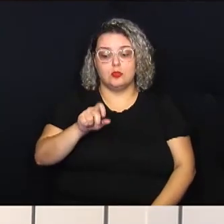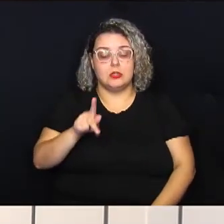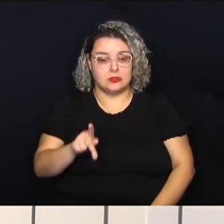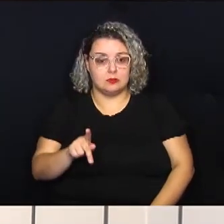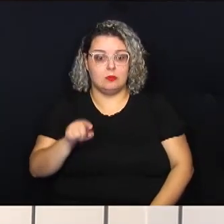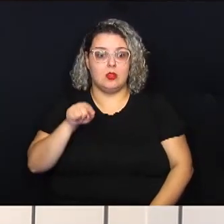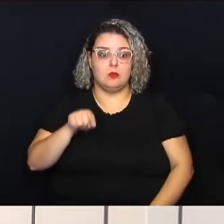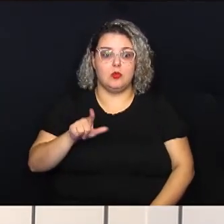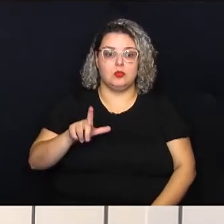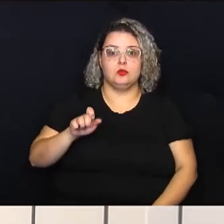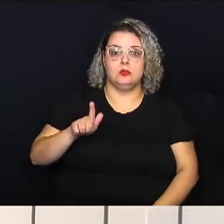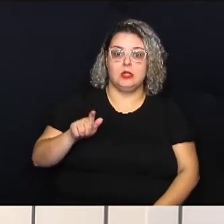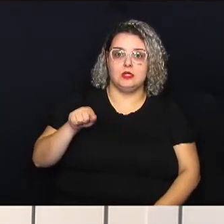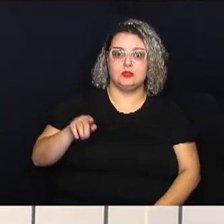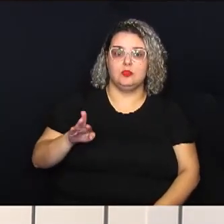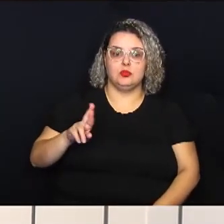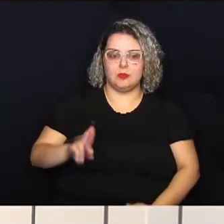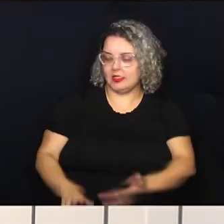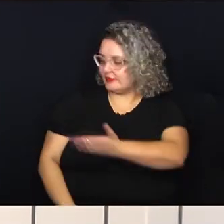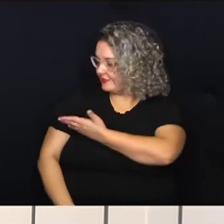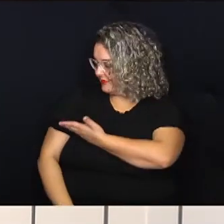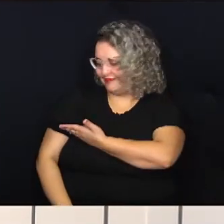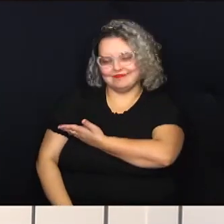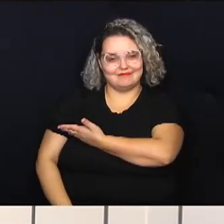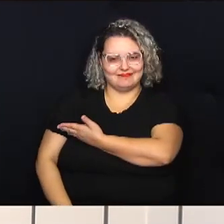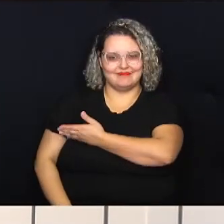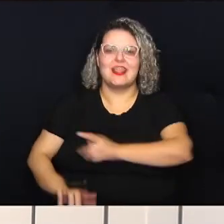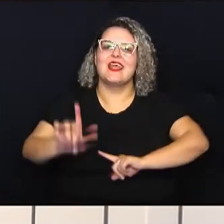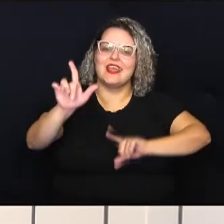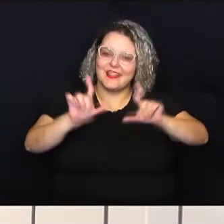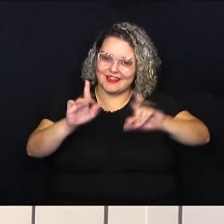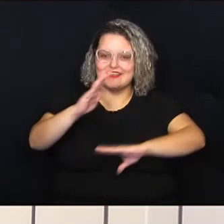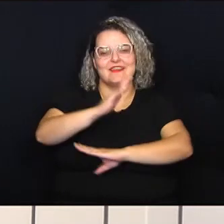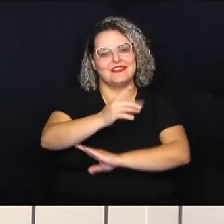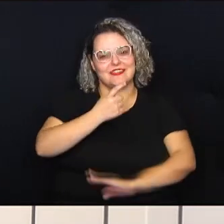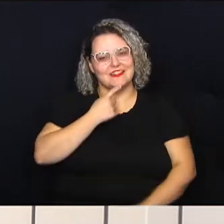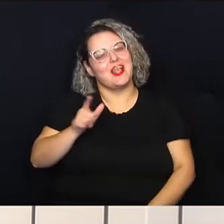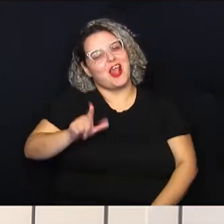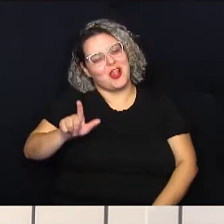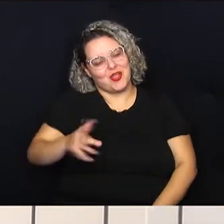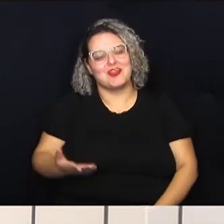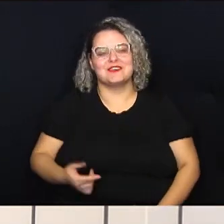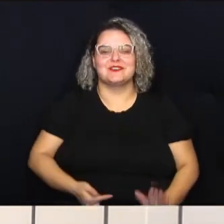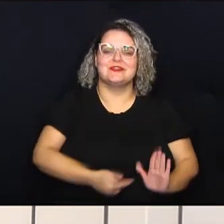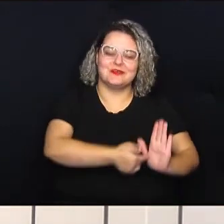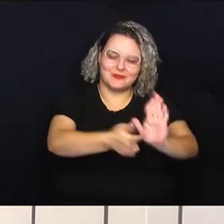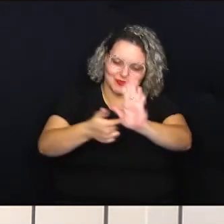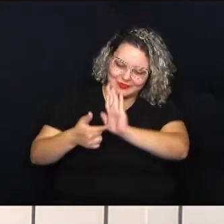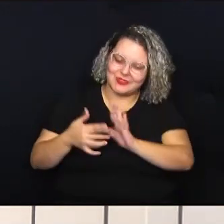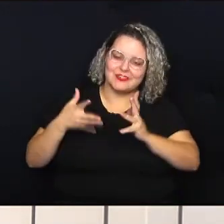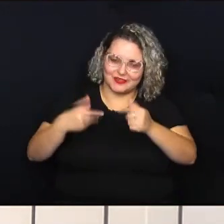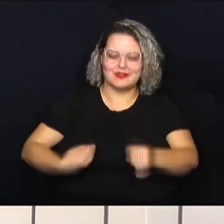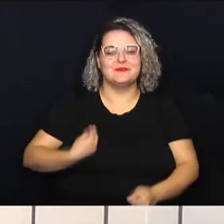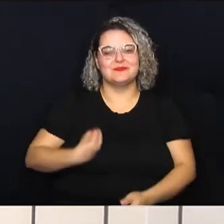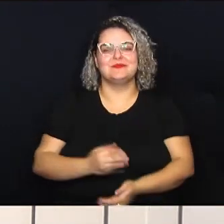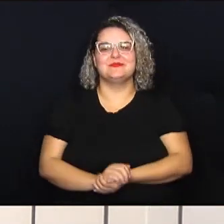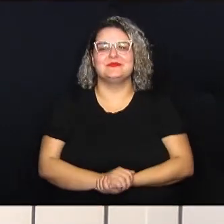.lege.br. A TV Câmara Campinas, claro, transmite a reunião ao vivo.